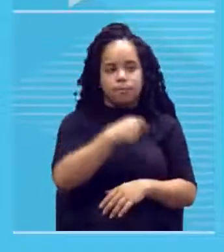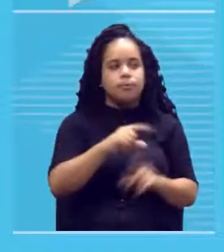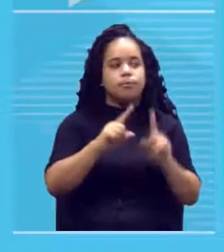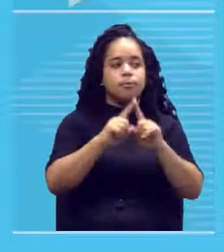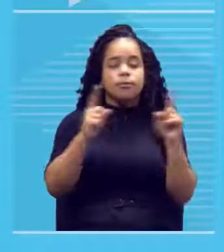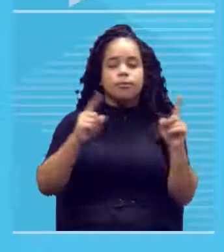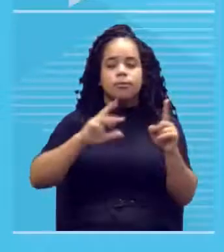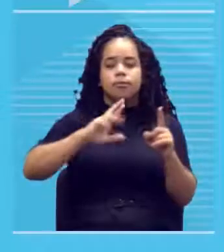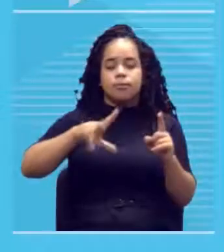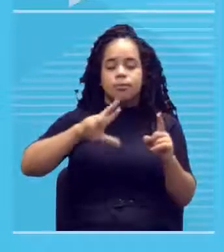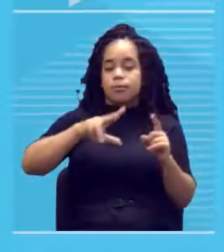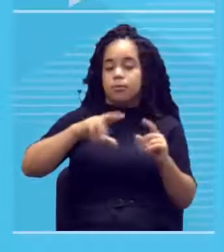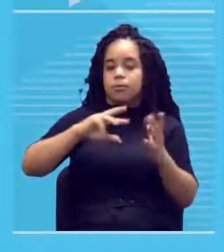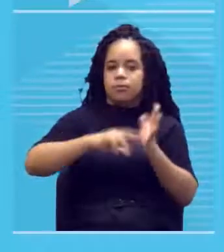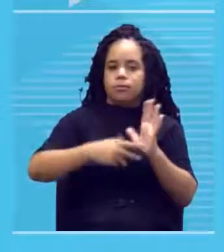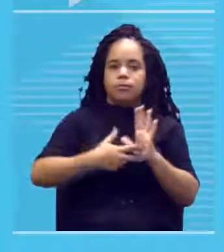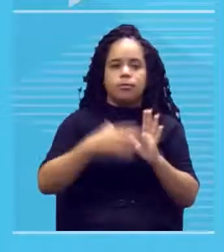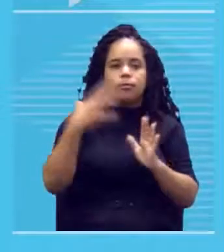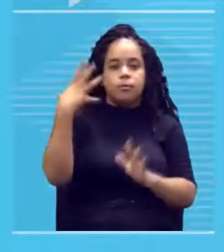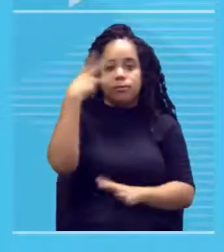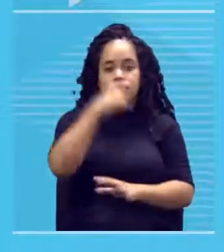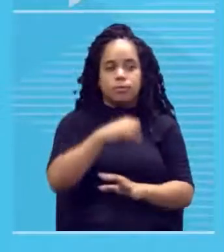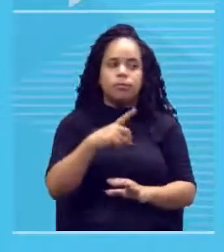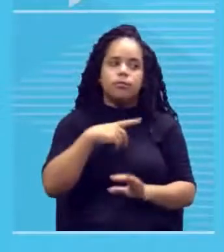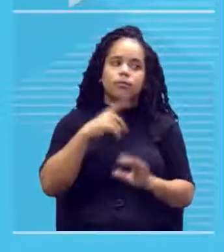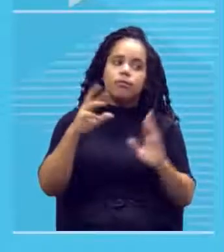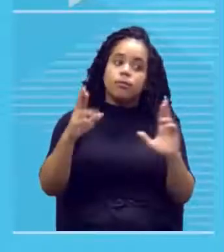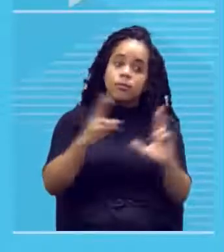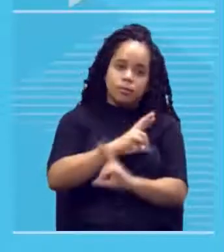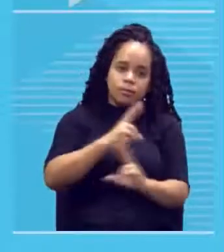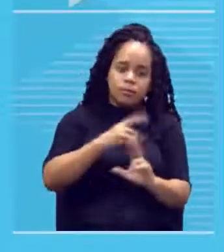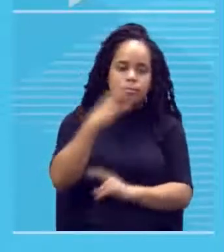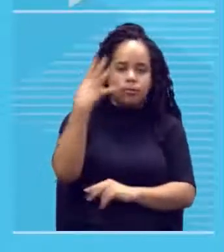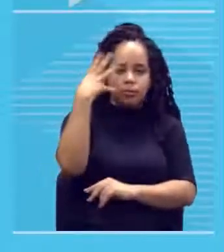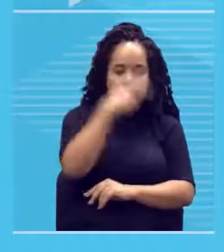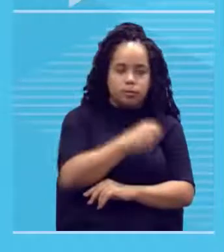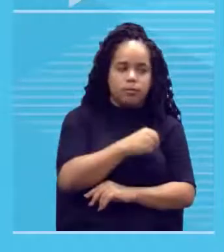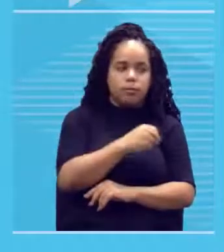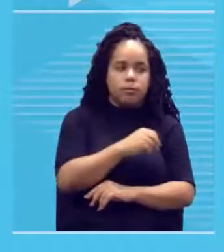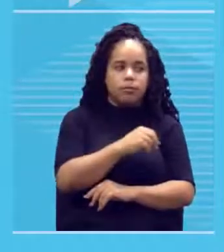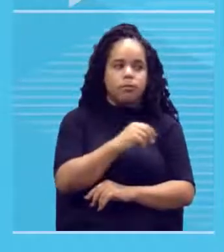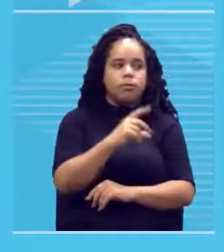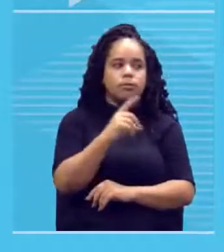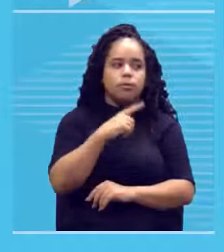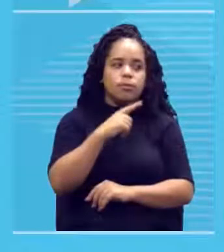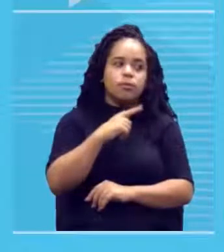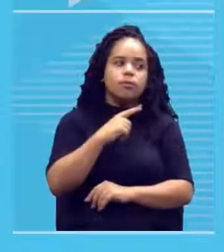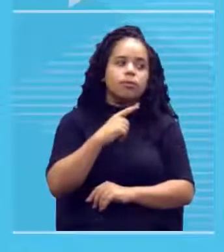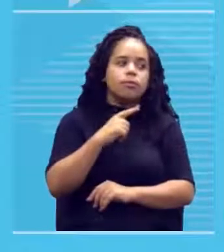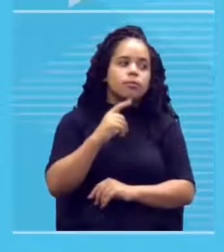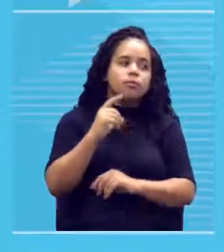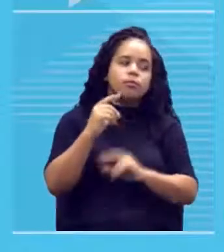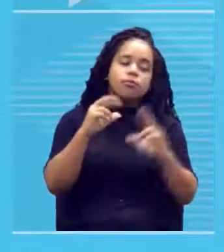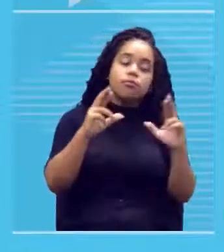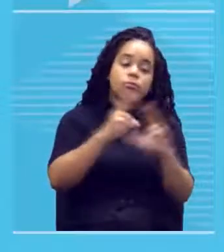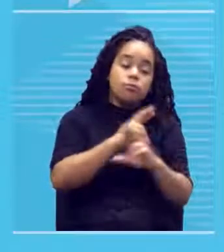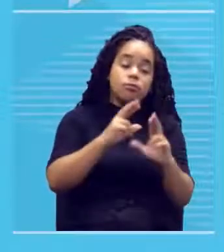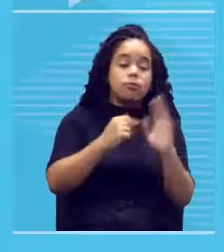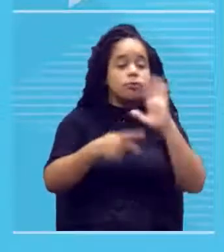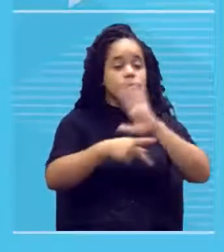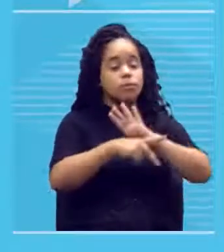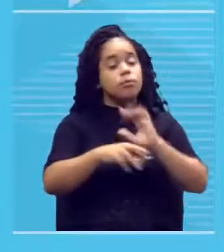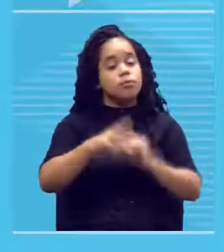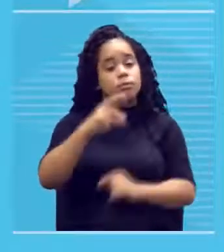beleza. Calma lá. Ele está vinculado à beleza. E muitas vezes esse vínculo é cultural